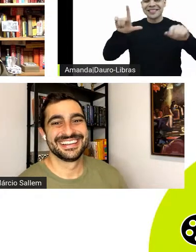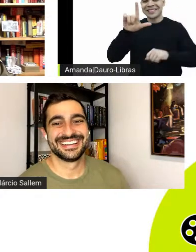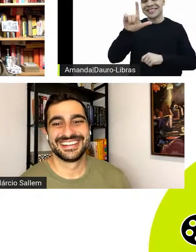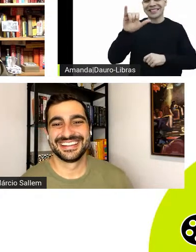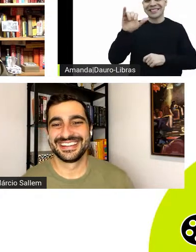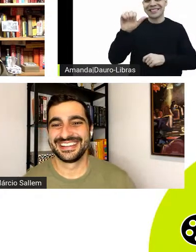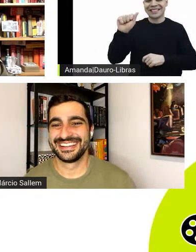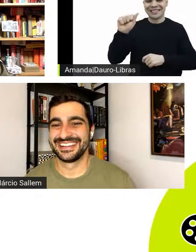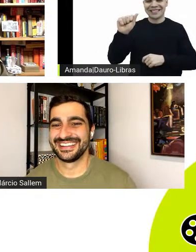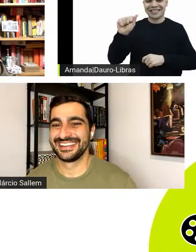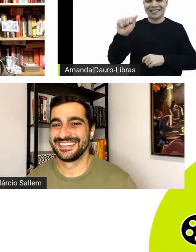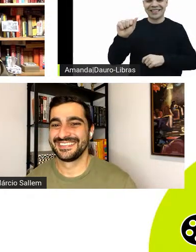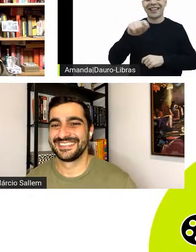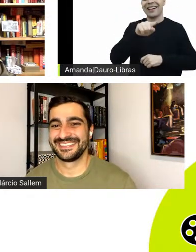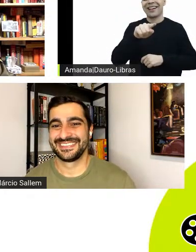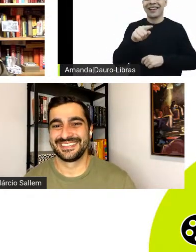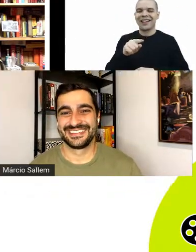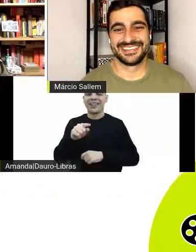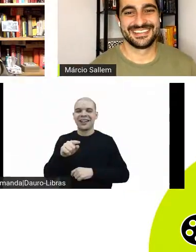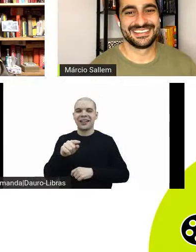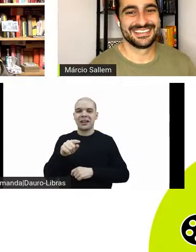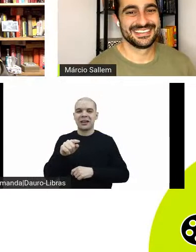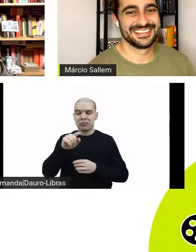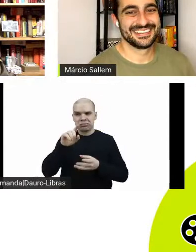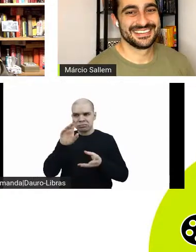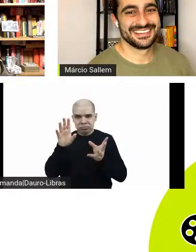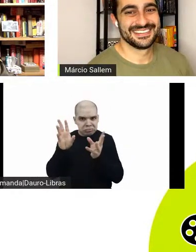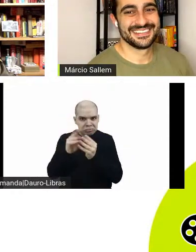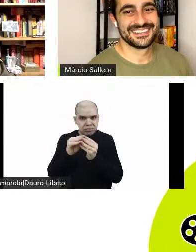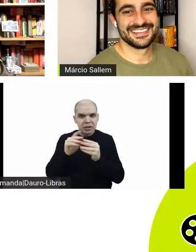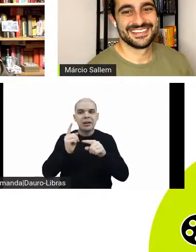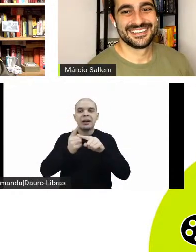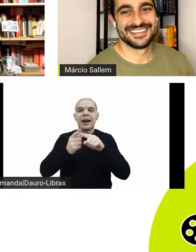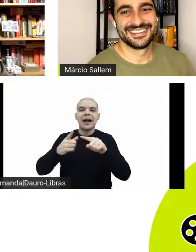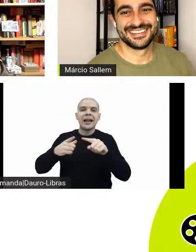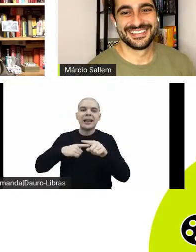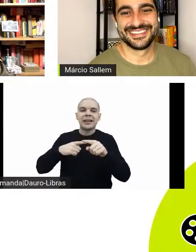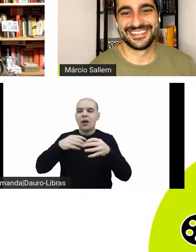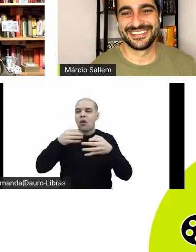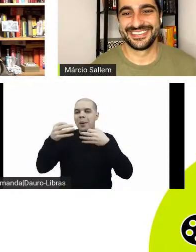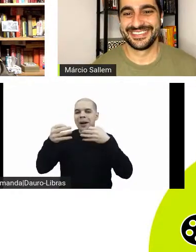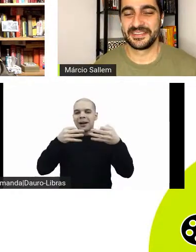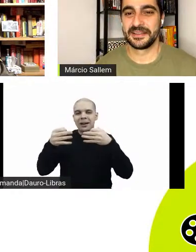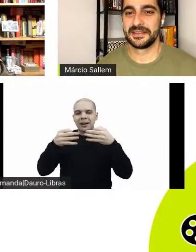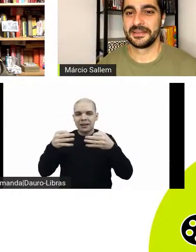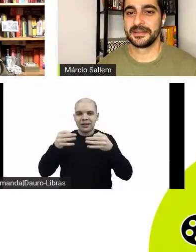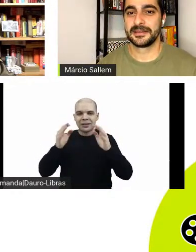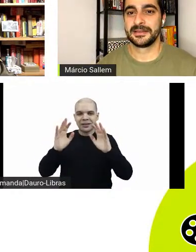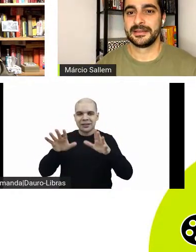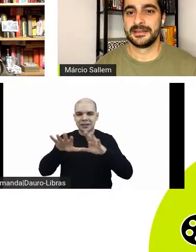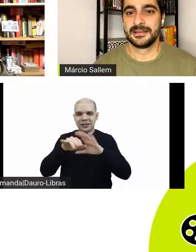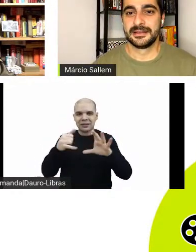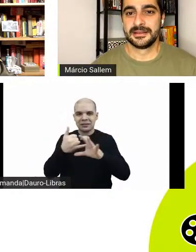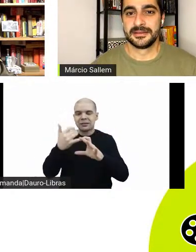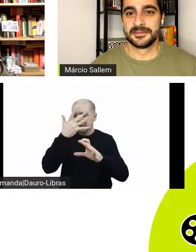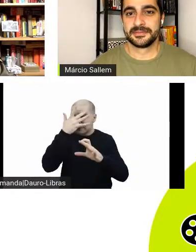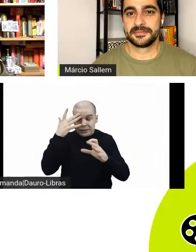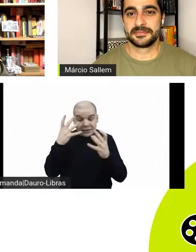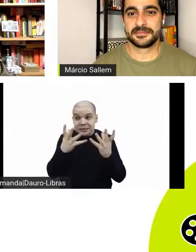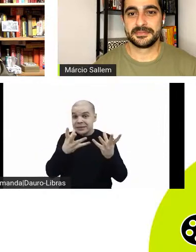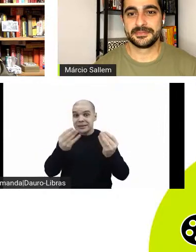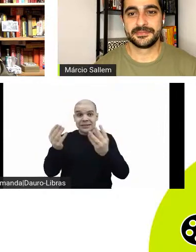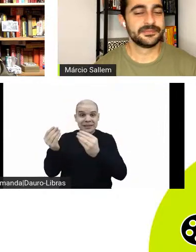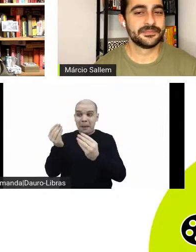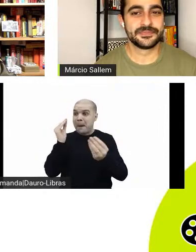eu tenho uns comentários aí falando já do que vocês estavam pontuando, desde o começo, porque o pessoal acompanhando aqui, e